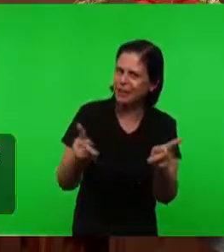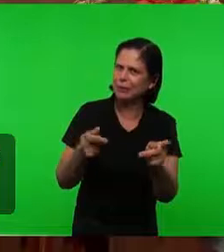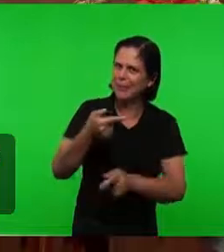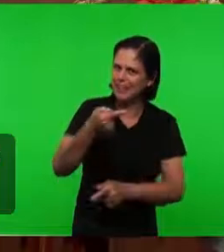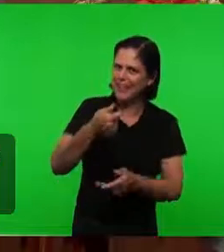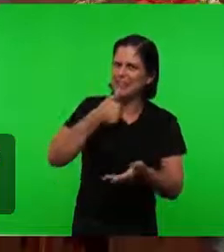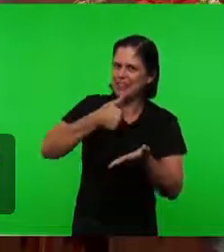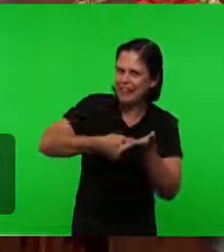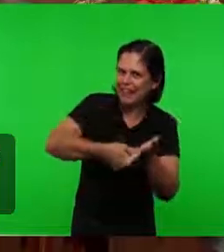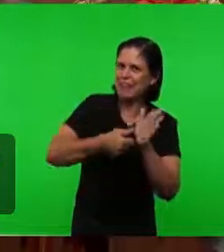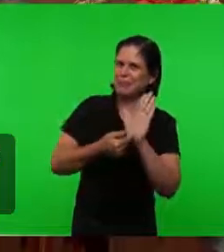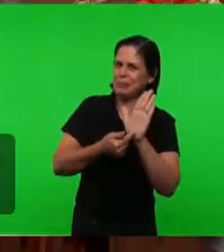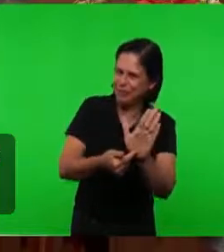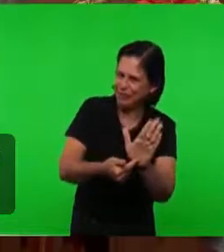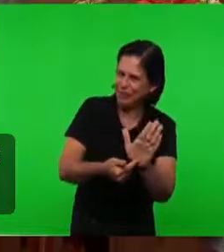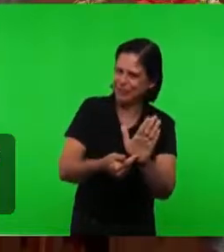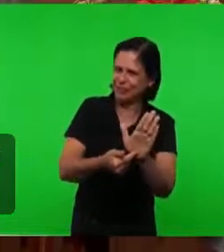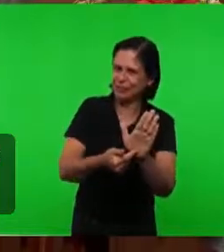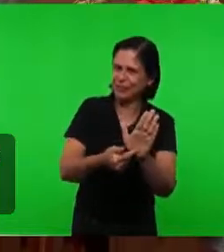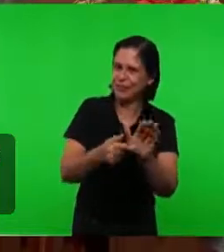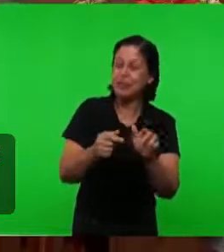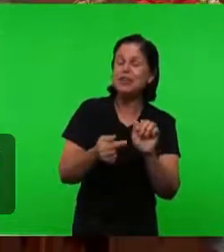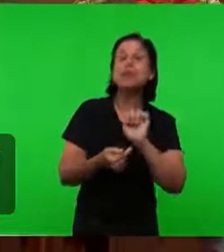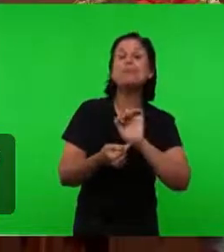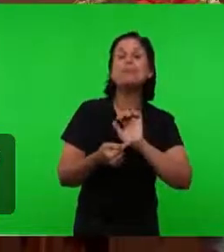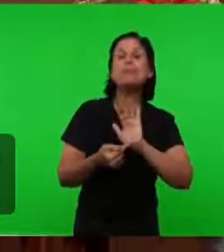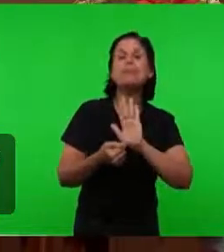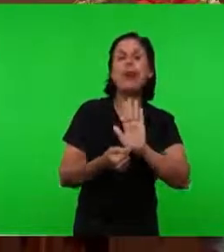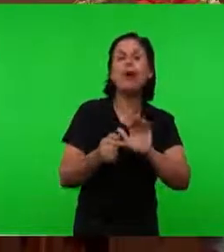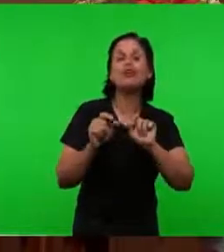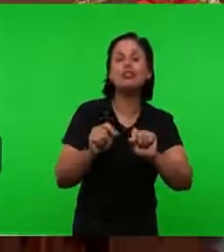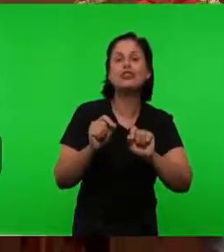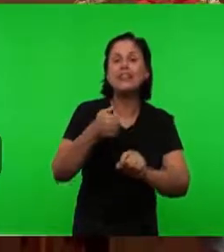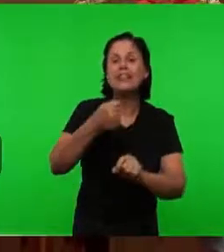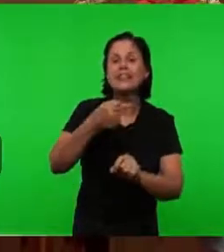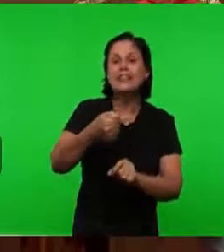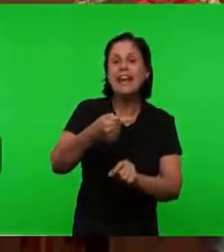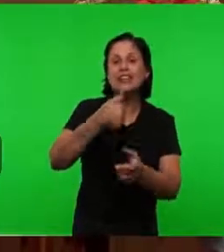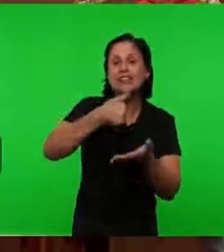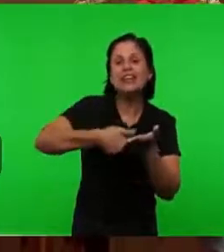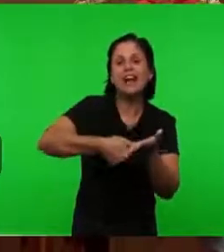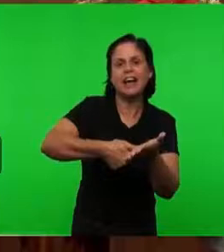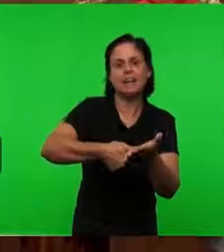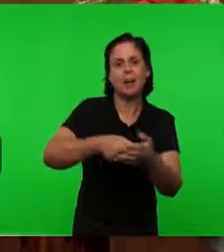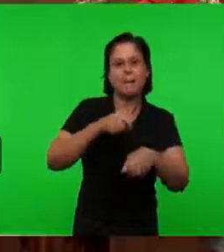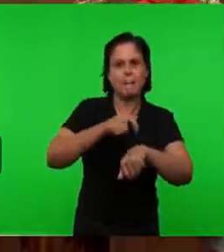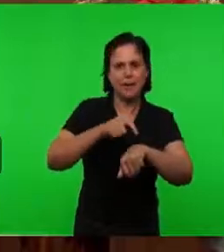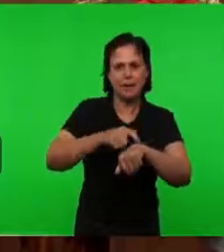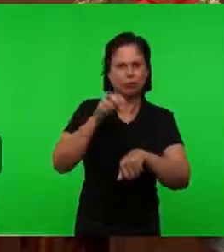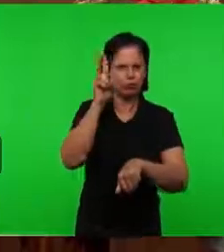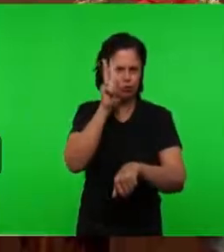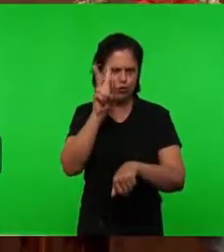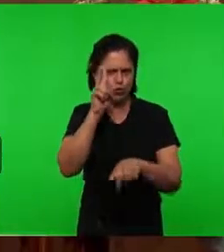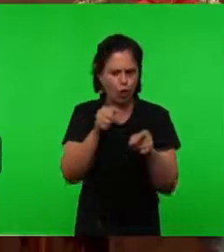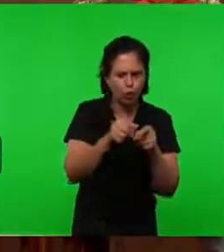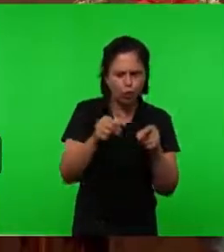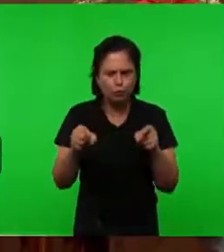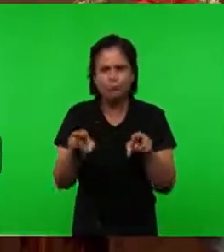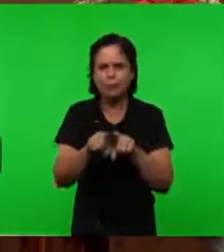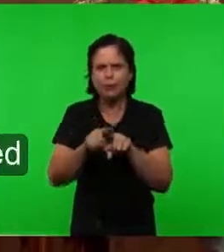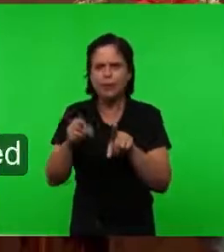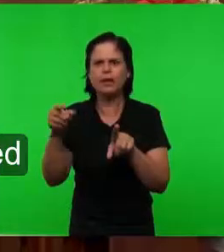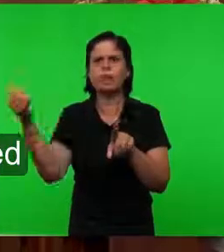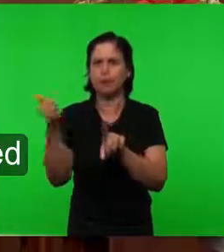Que falam Do período histórico E profético Da igreja Desde o seu primeiro dia de vida